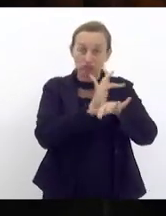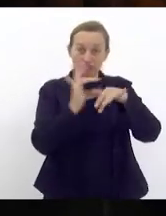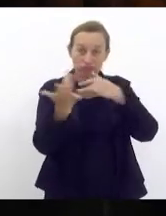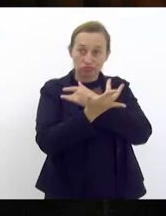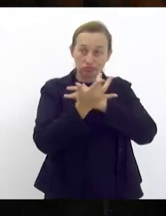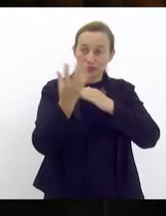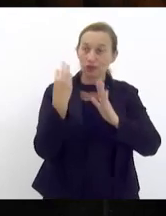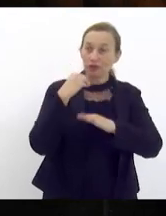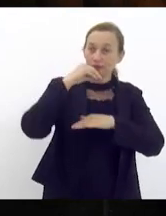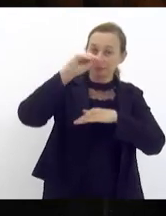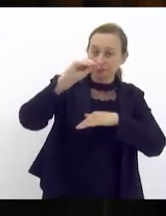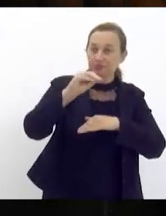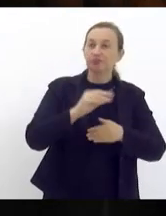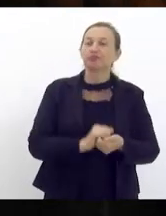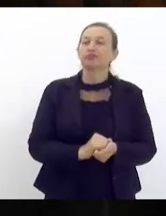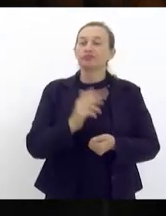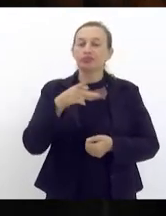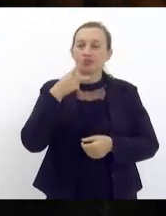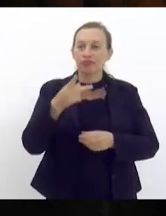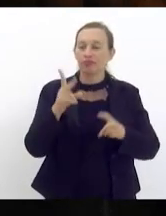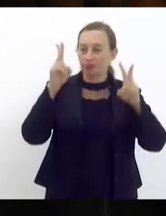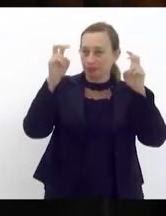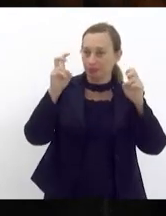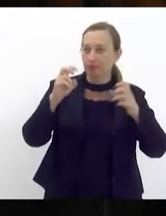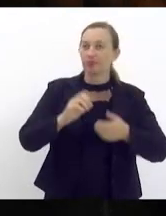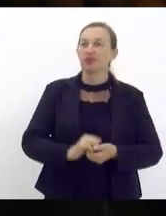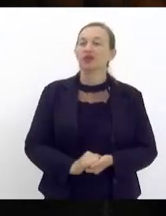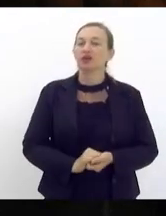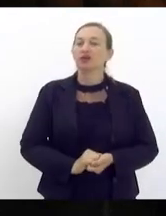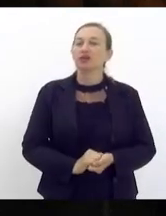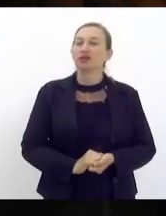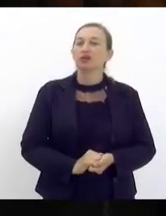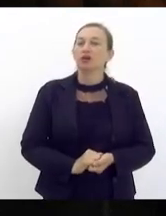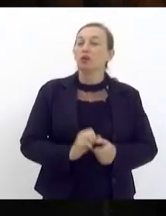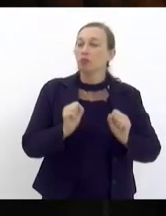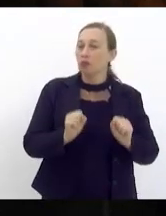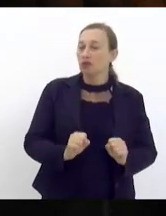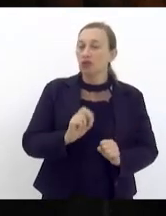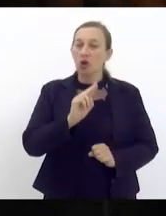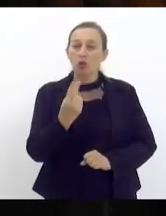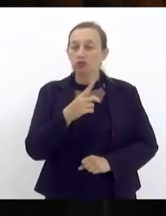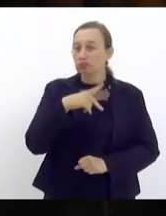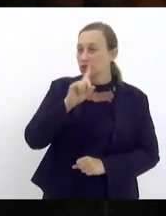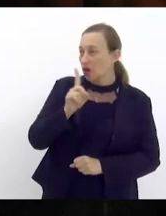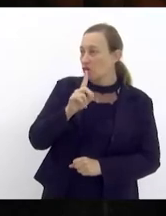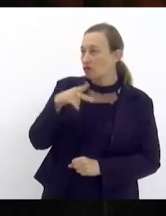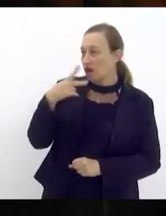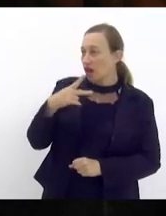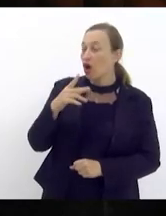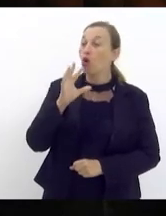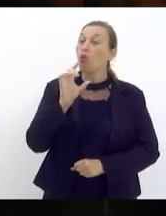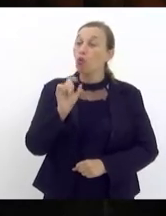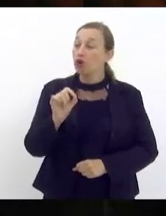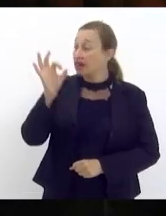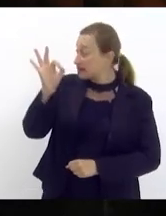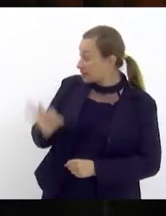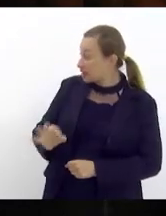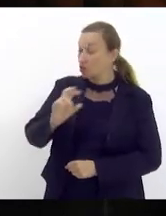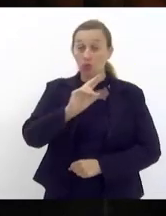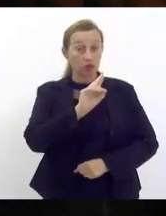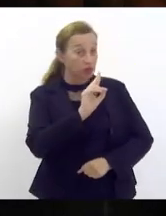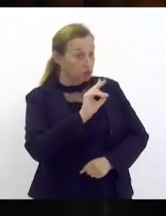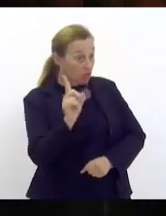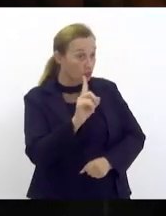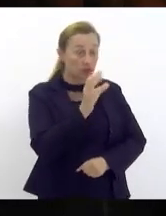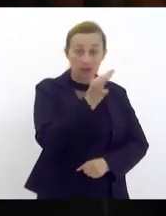sociais que fala muito sobre isso essa questão de poder ou não falar o que é o certo o que não é o certo então ou